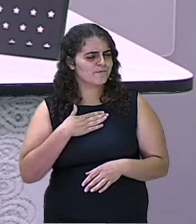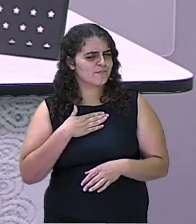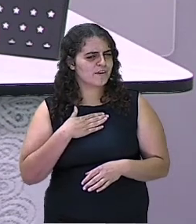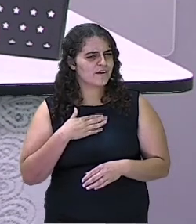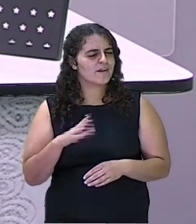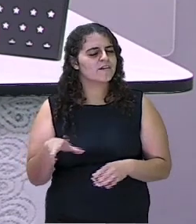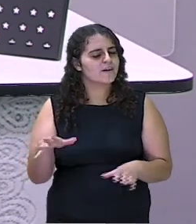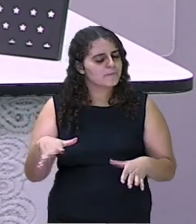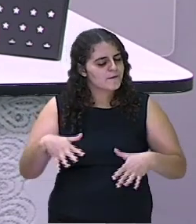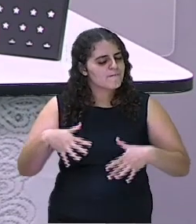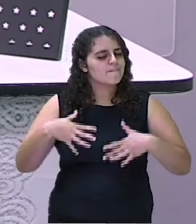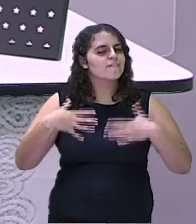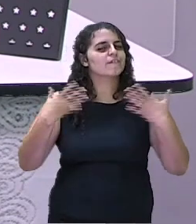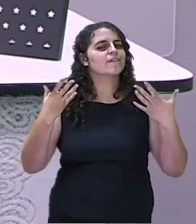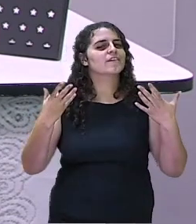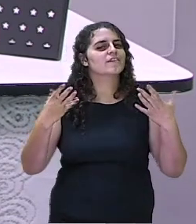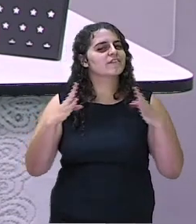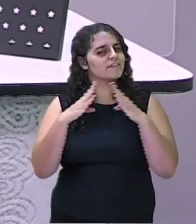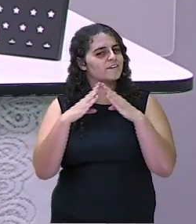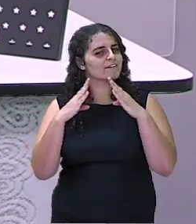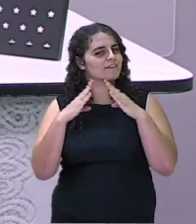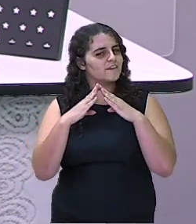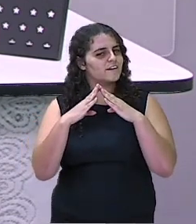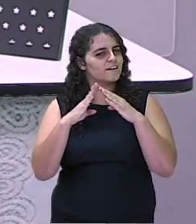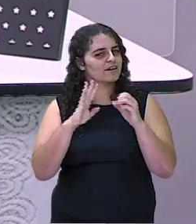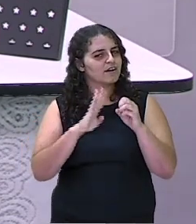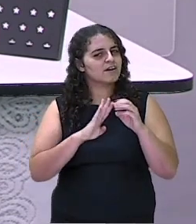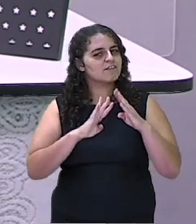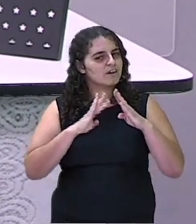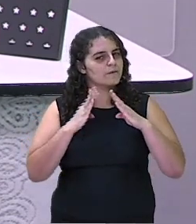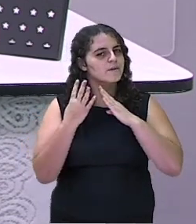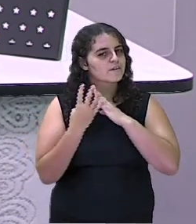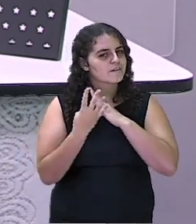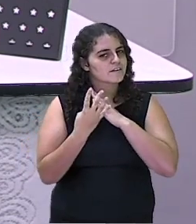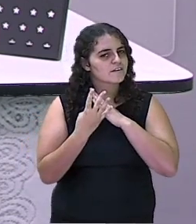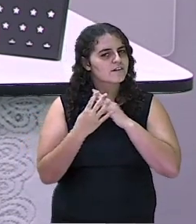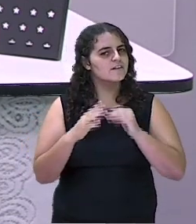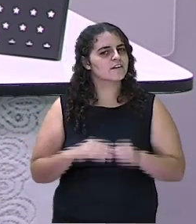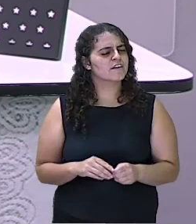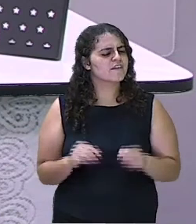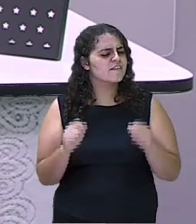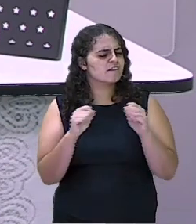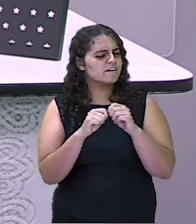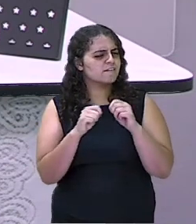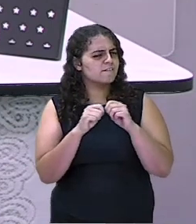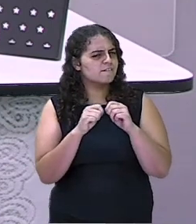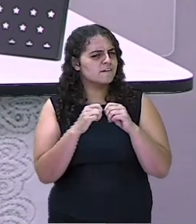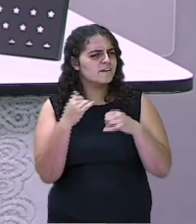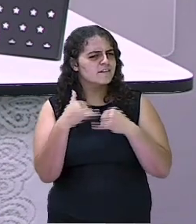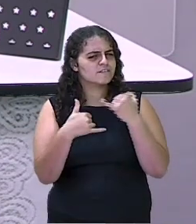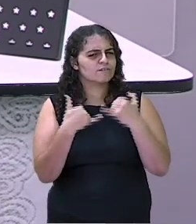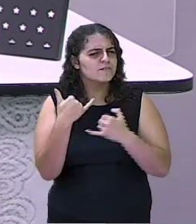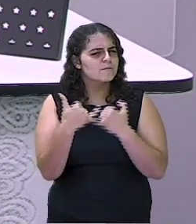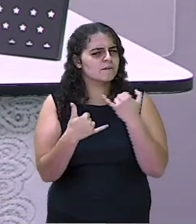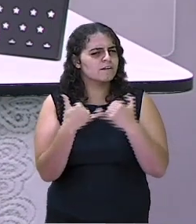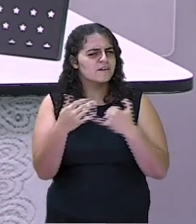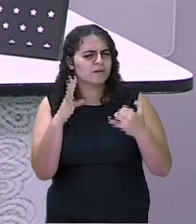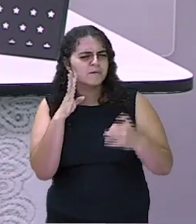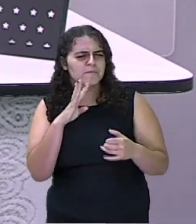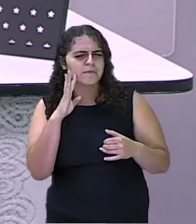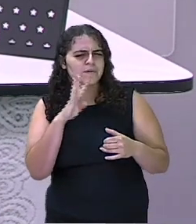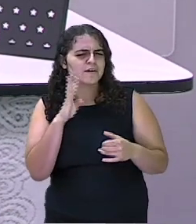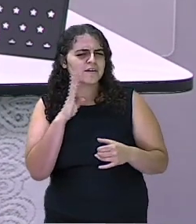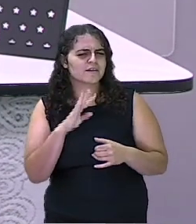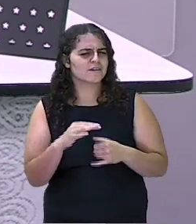Aproveite que você está em casa, em quarentena. Não é isso mesmo? E aproveite para fazer vários brinquedos e várias